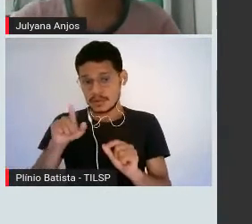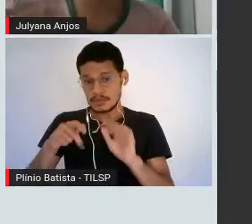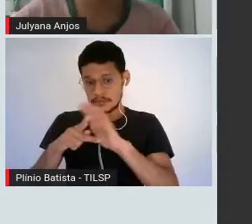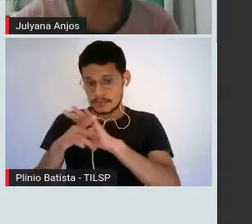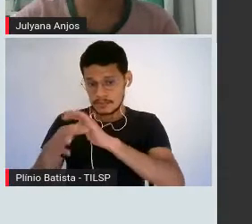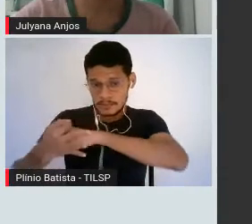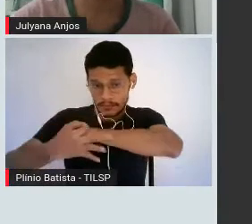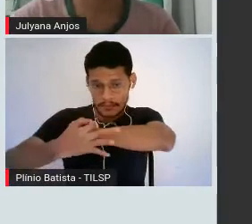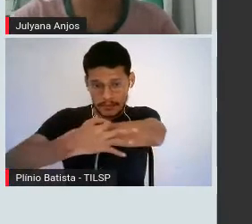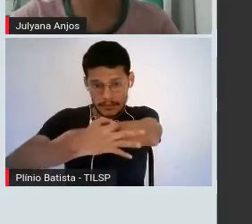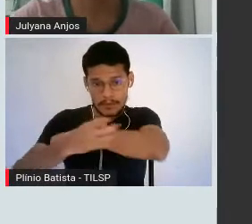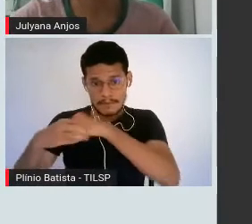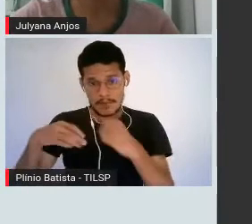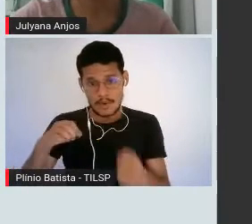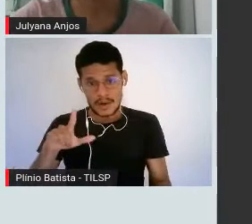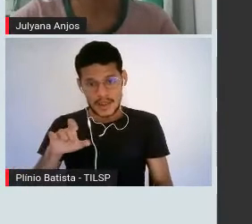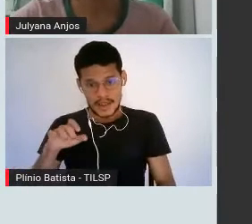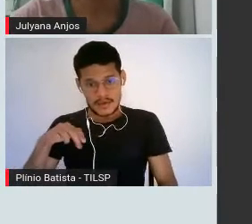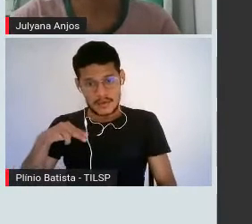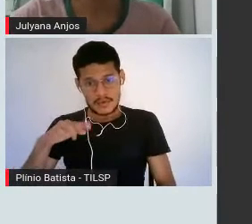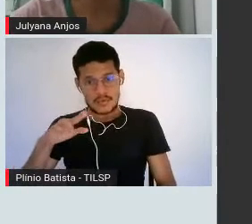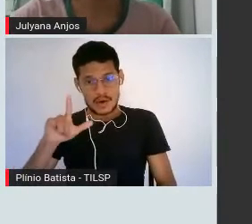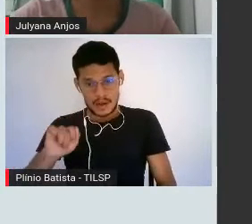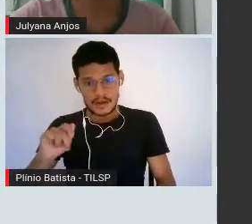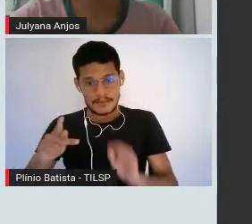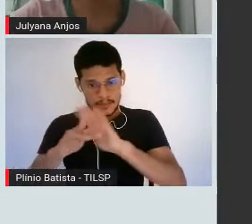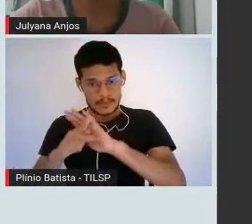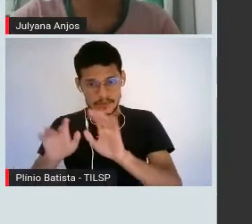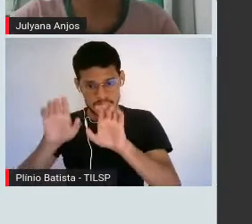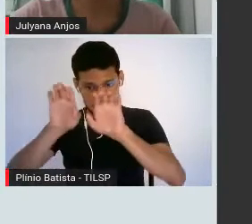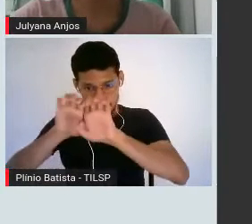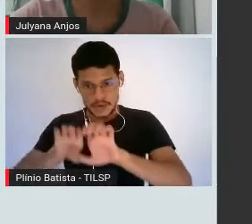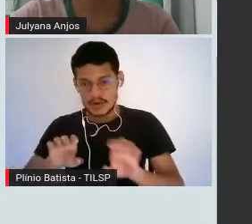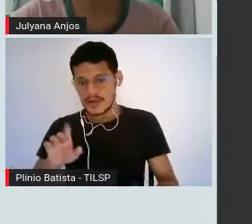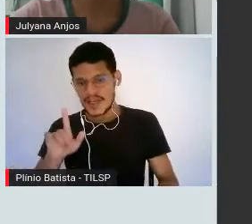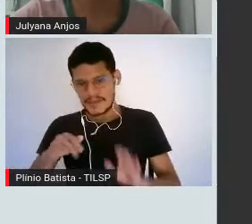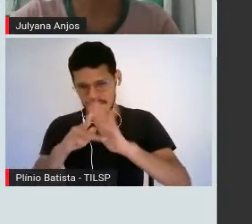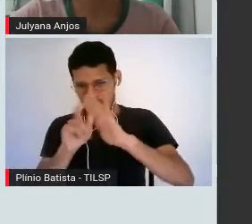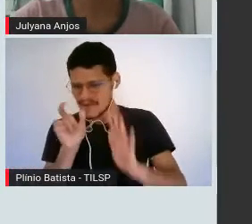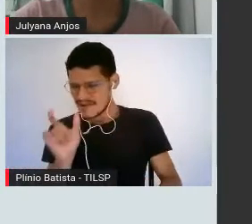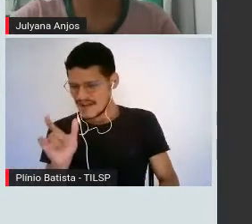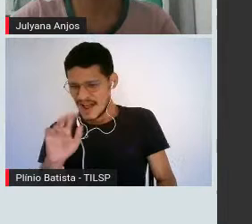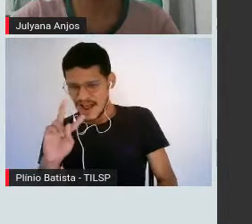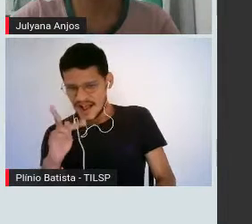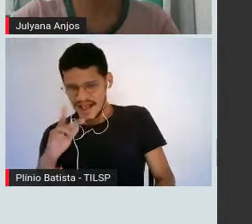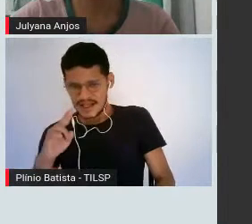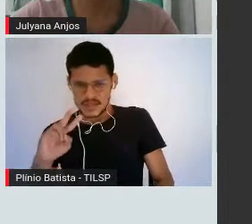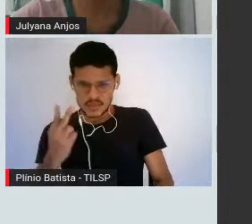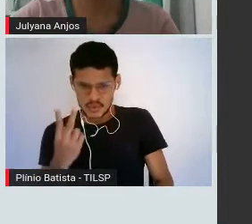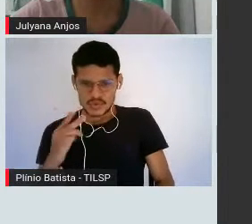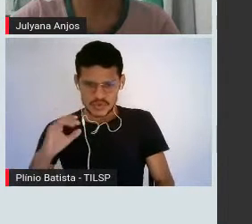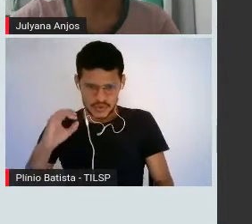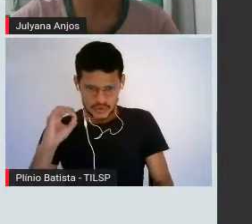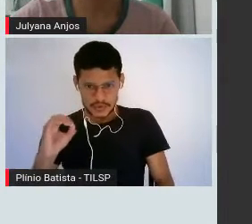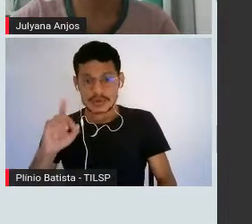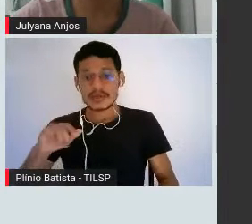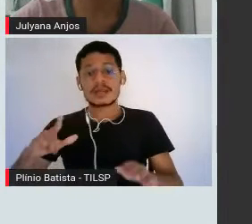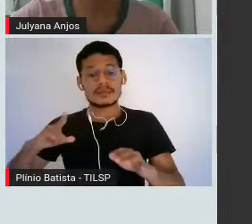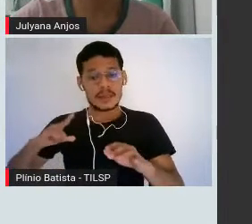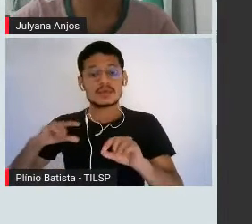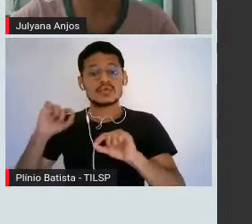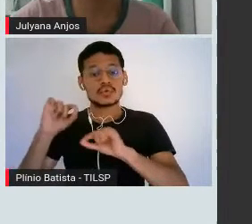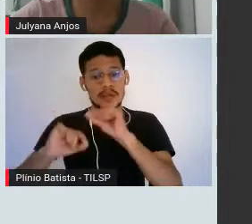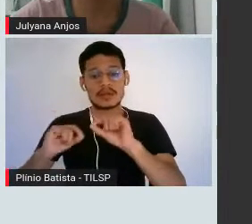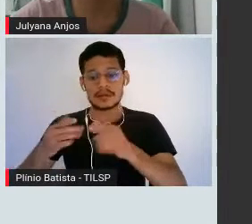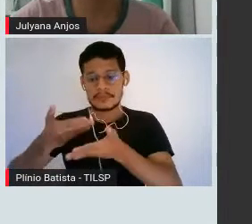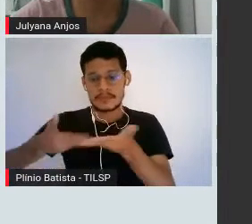estrutural que a gente já viu, né? H2O, formada por aqui, a desligação, ponte de hidrogênio, tá? Porque são